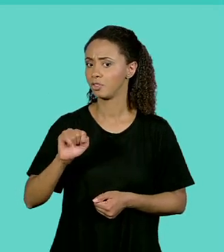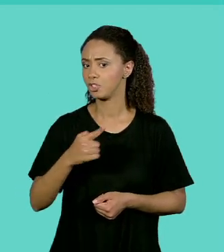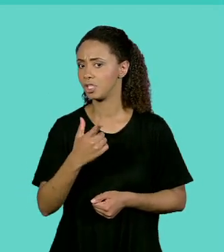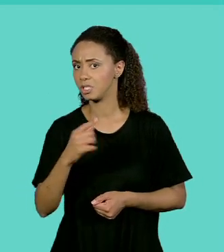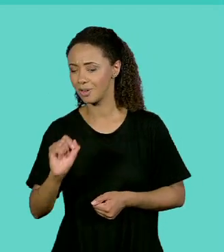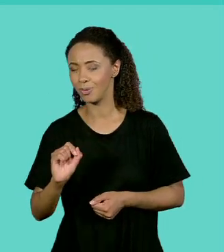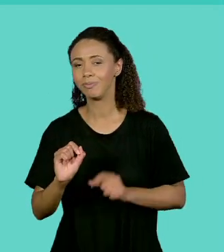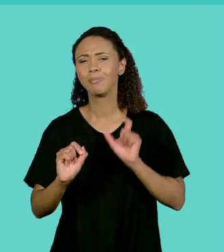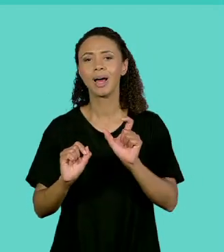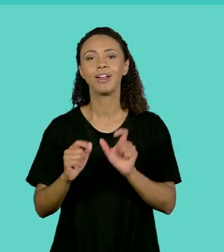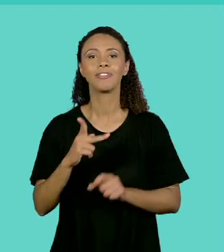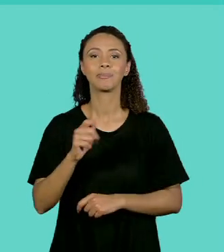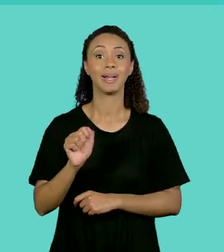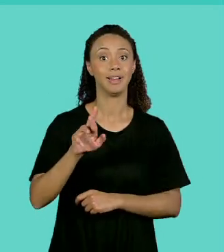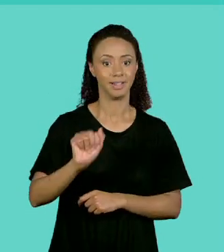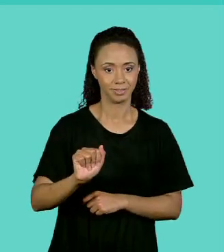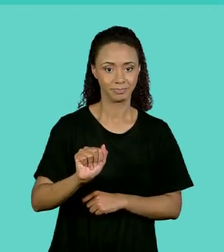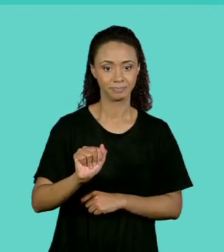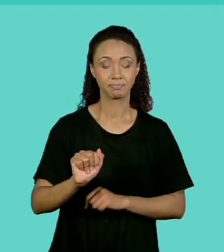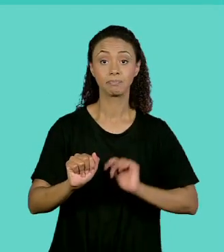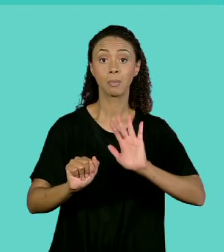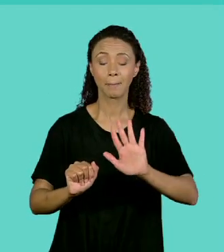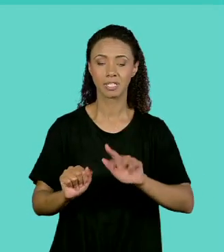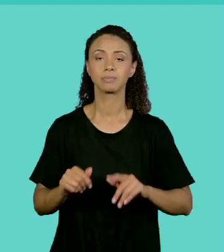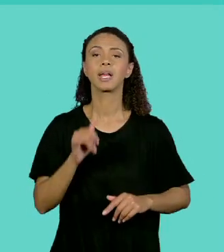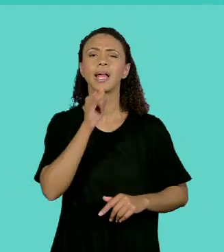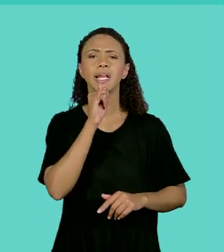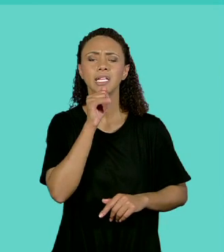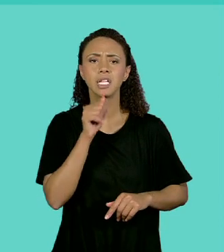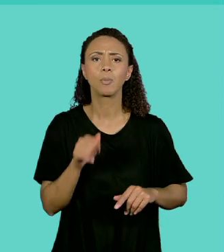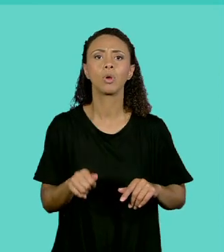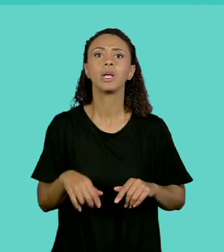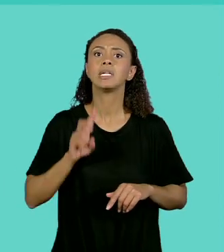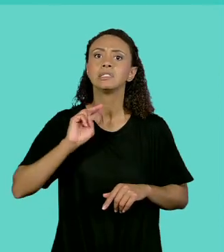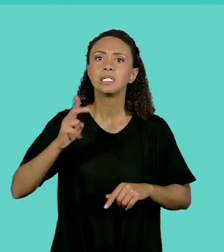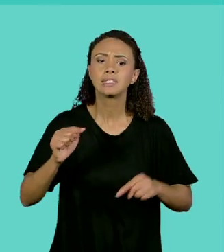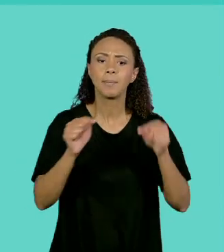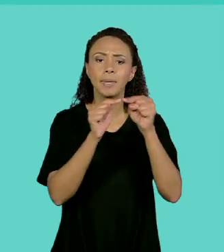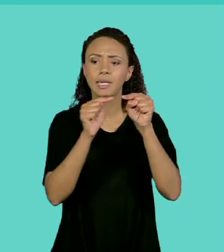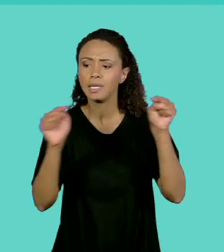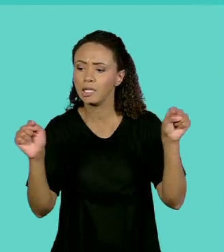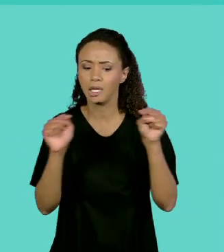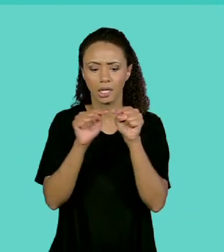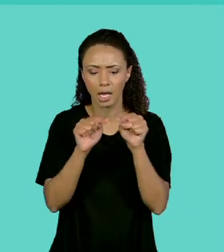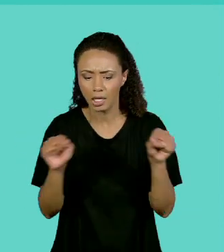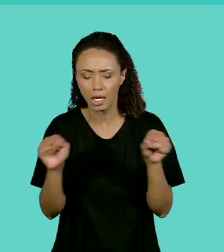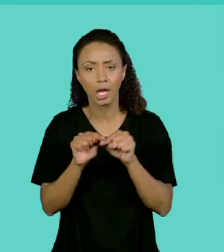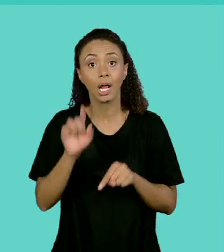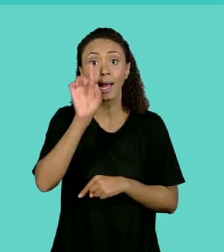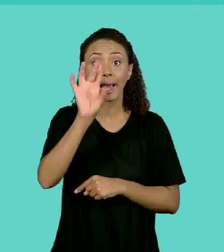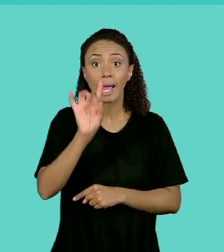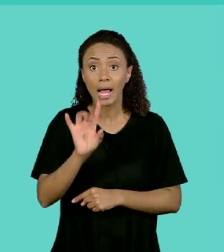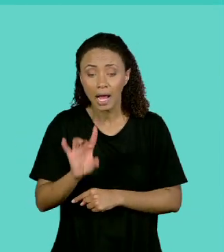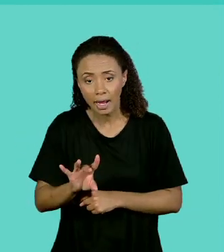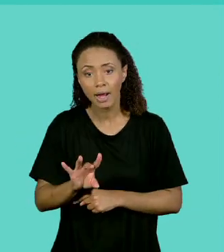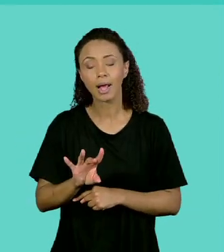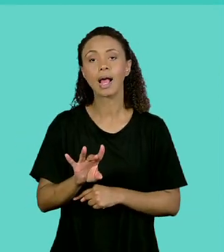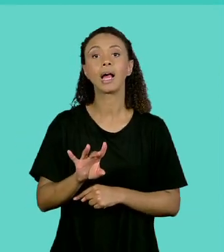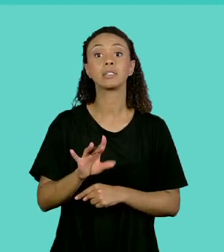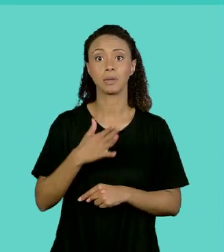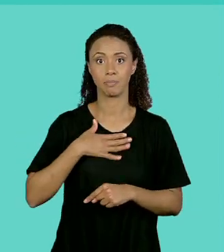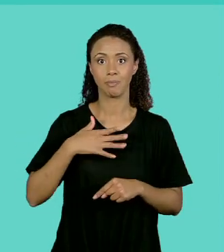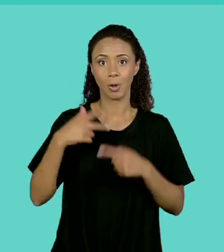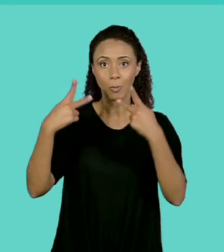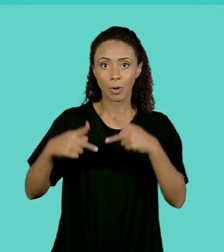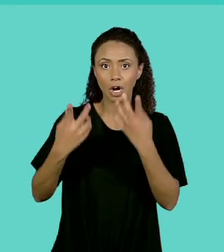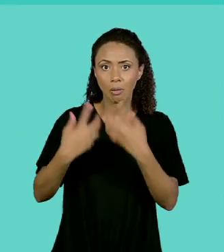as linhas. Mas dentro de cada linha eu vou fazer uma nova repetição para percorrer as colunas. Então quando eu estiver rodando o meu programa eu